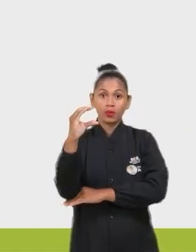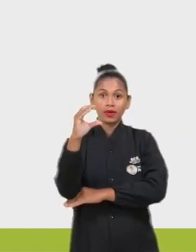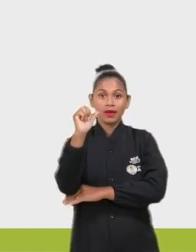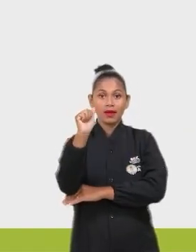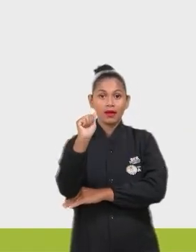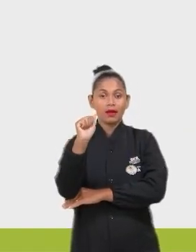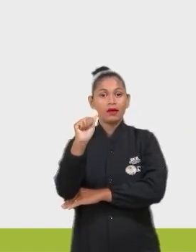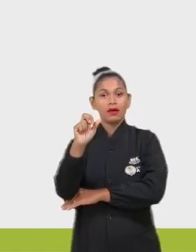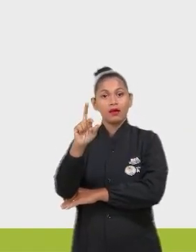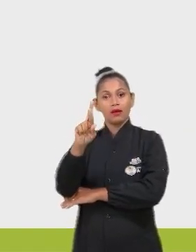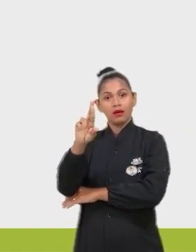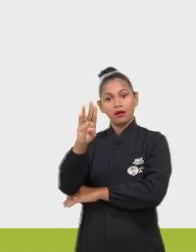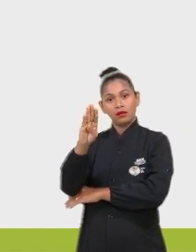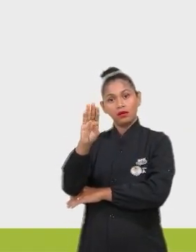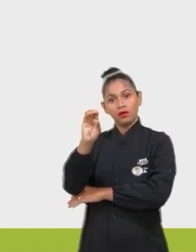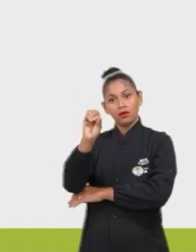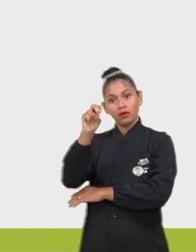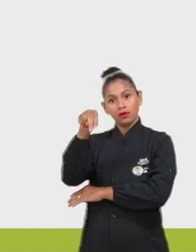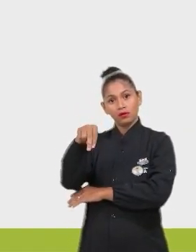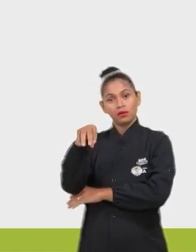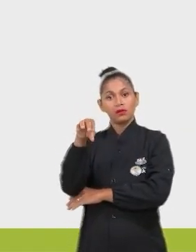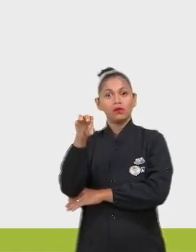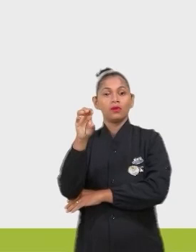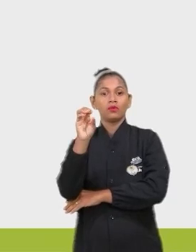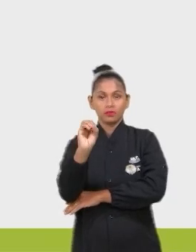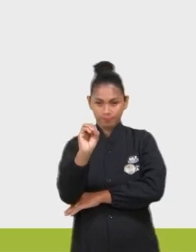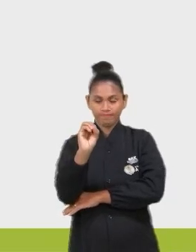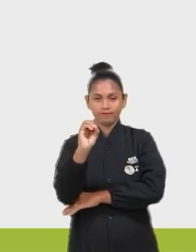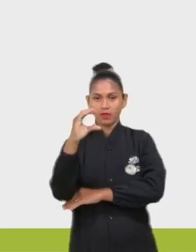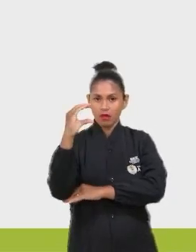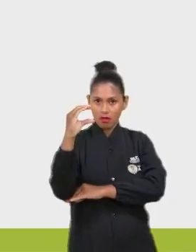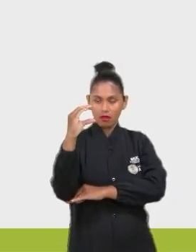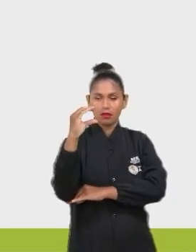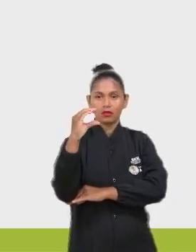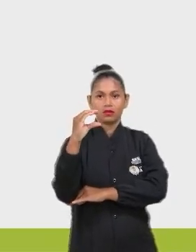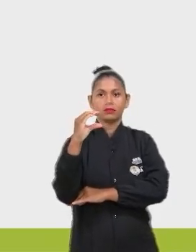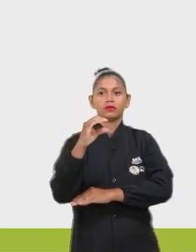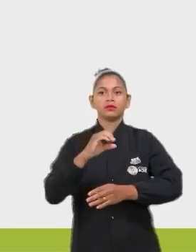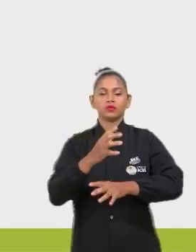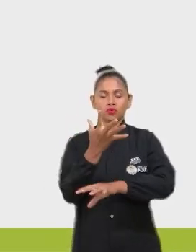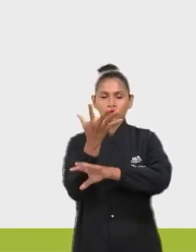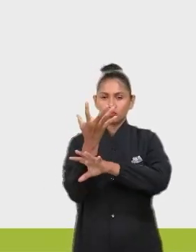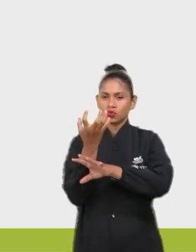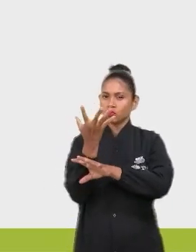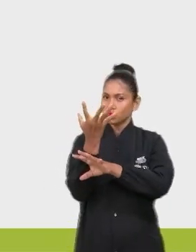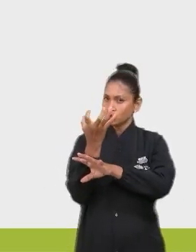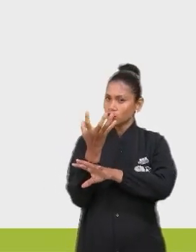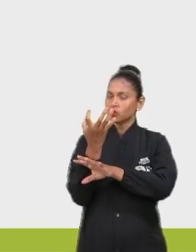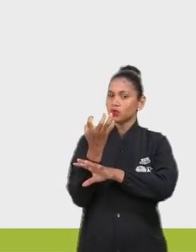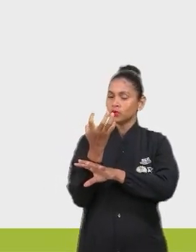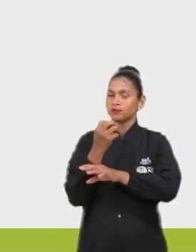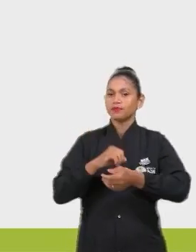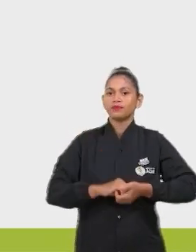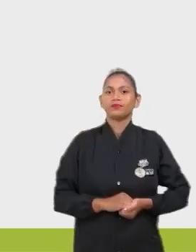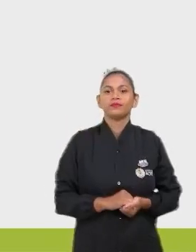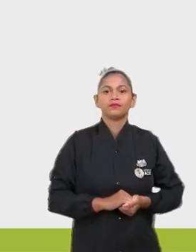carbono? É da atmosfera. Dióxido de carbono, liberado na atmosfera.